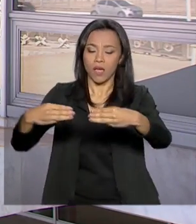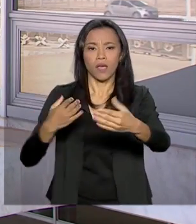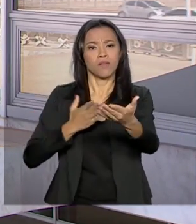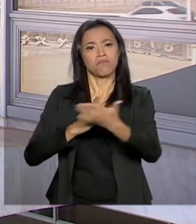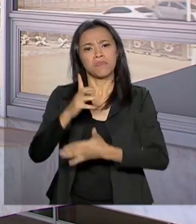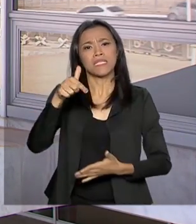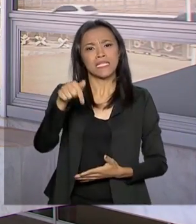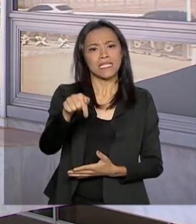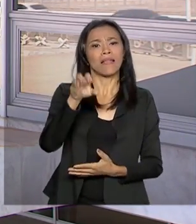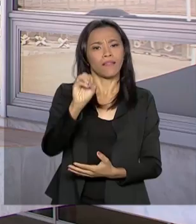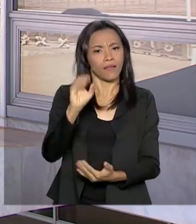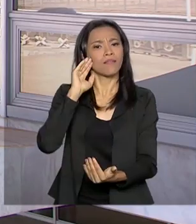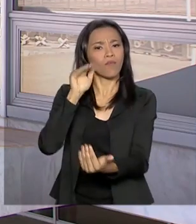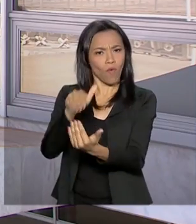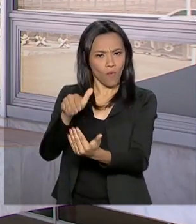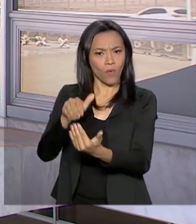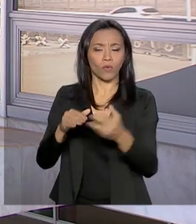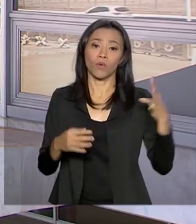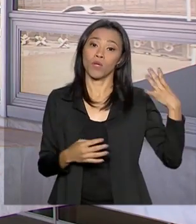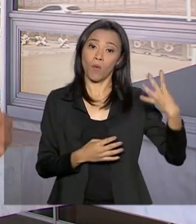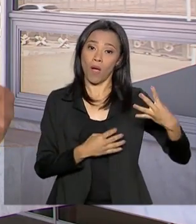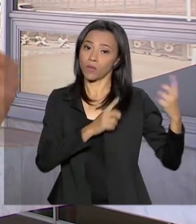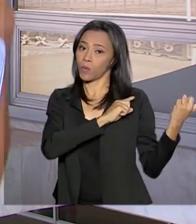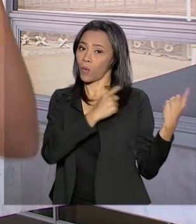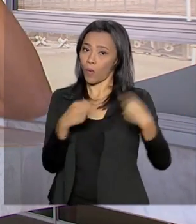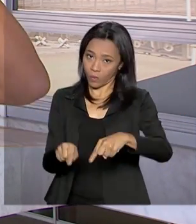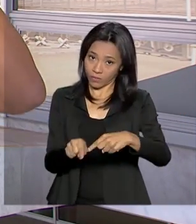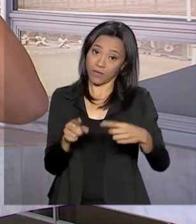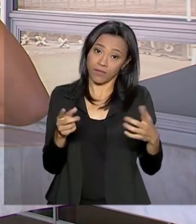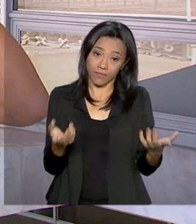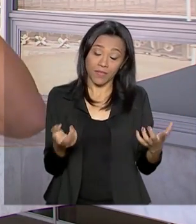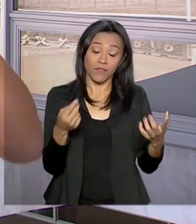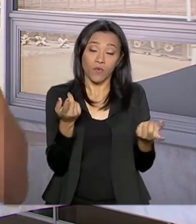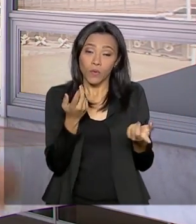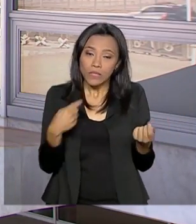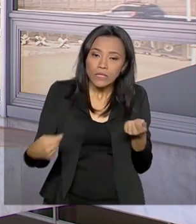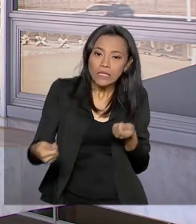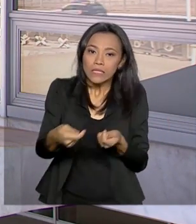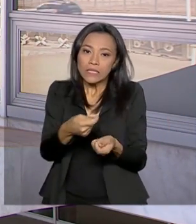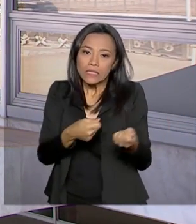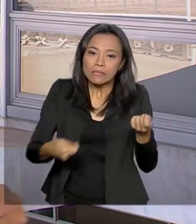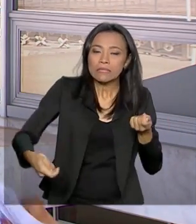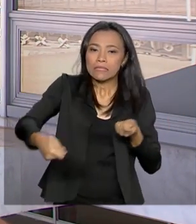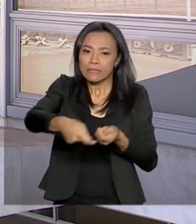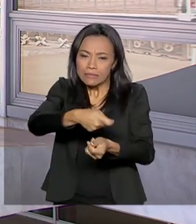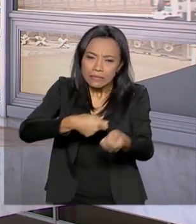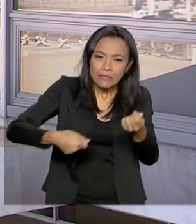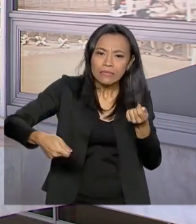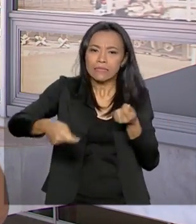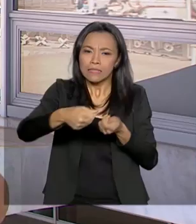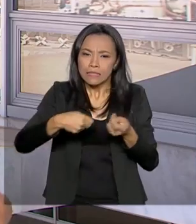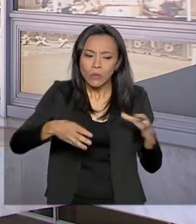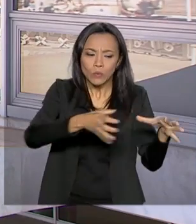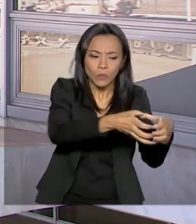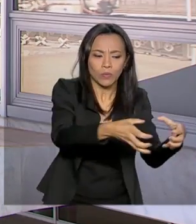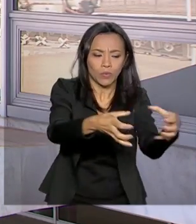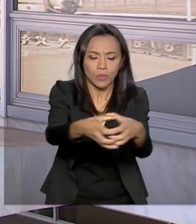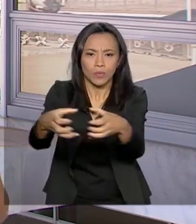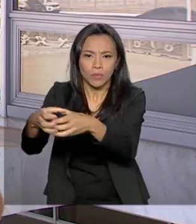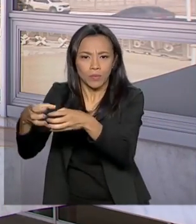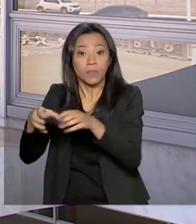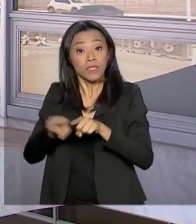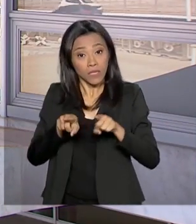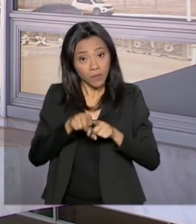votos a favor e 4 contra. Foi preciso muita negociação para chegar a esse consenso com partidos e também com o próprio